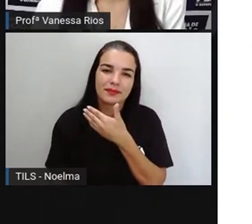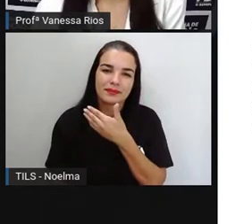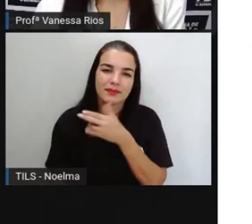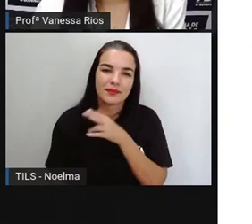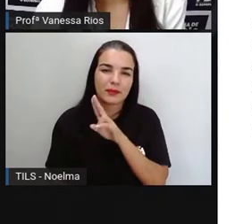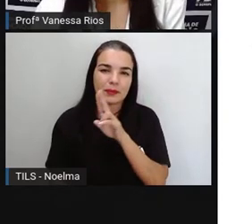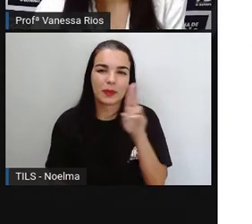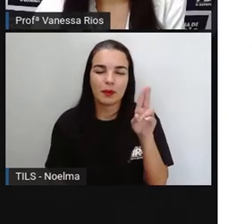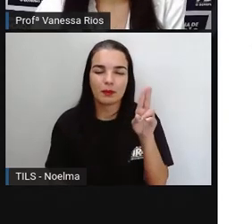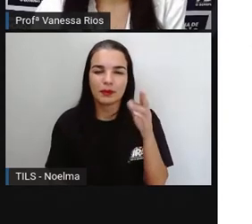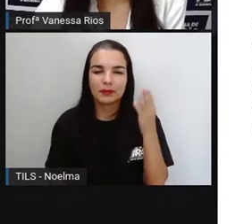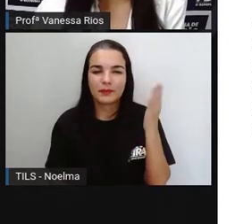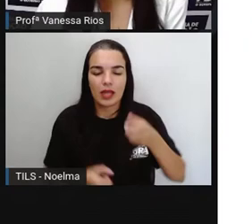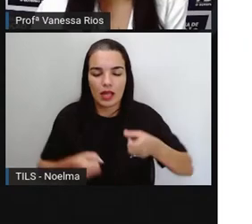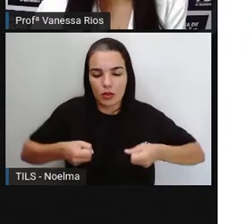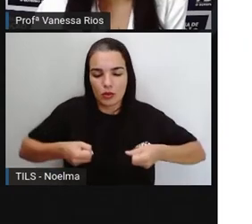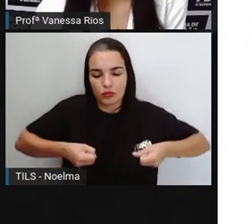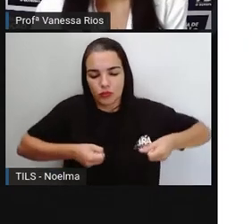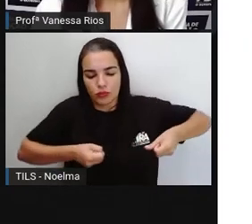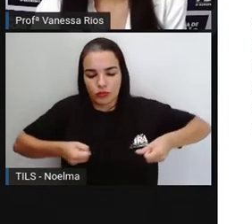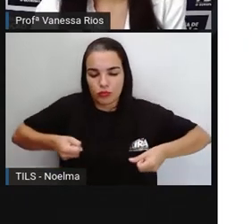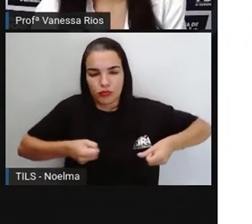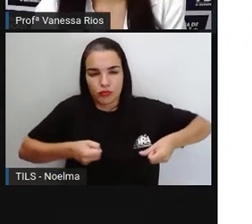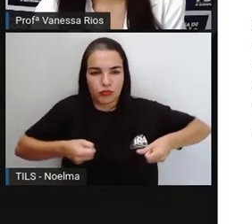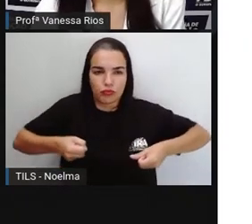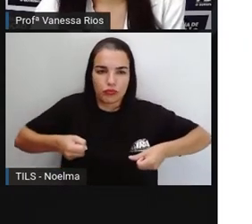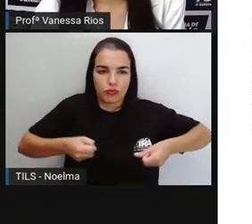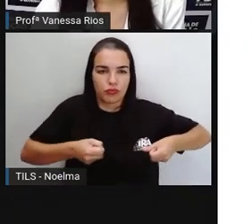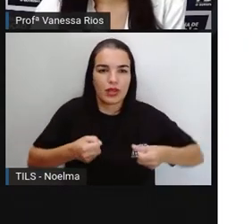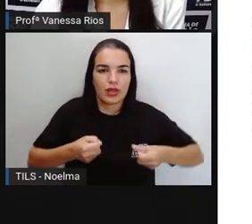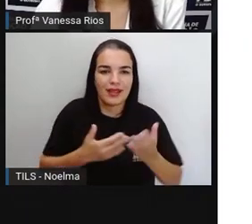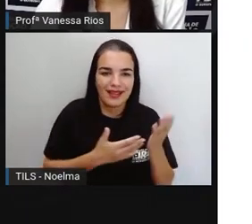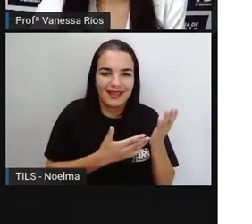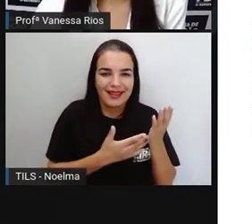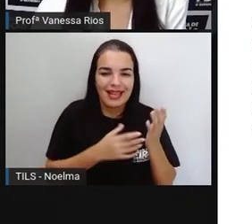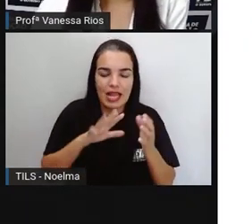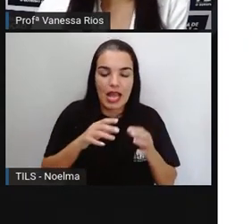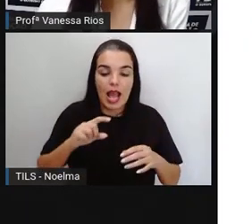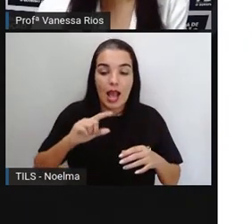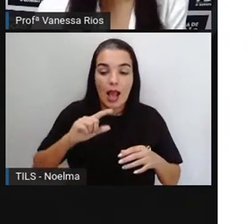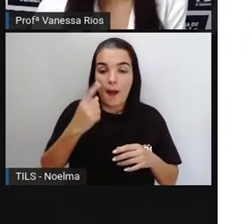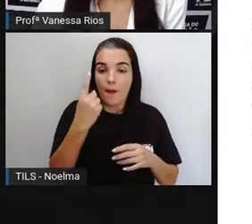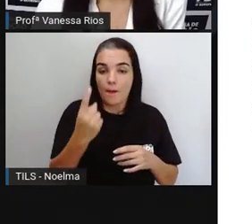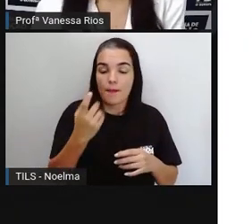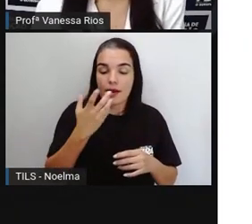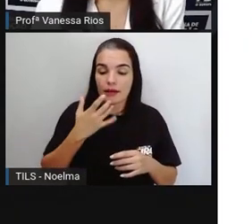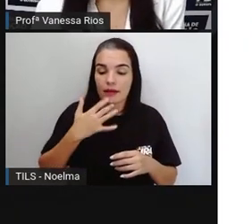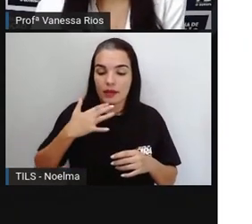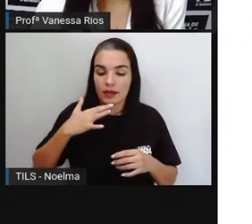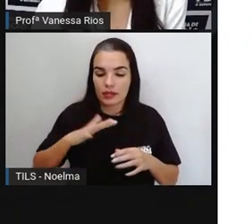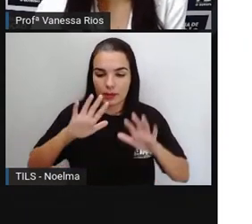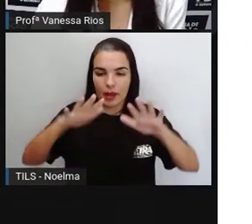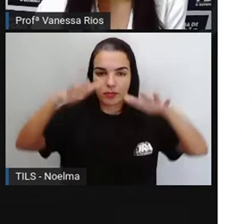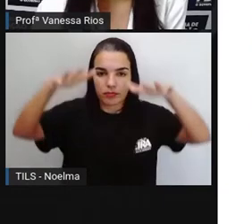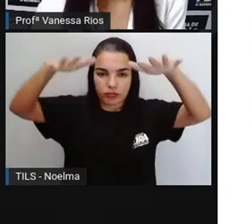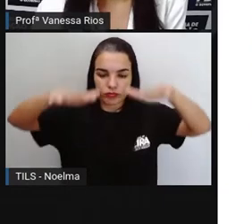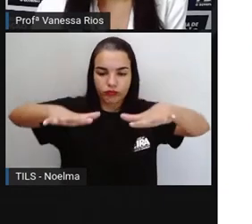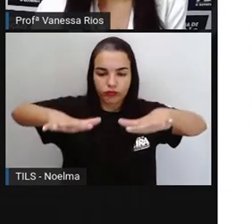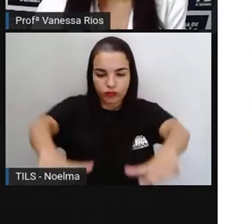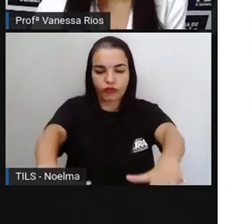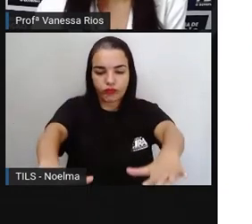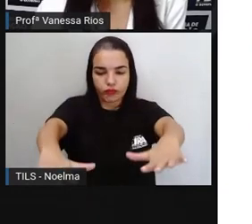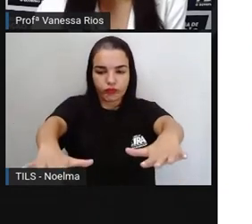carrinho de mão. Como é que brinca? Enquanto a criança coloca as mãos no chão, com os braços estendidos,